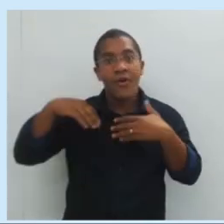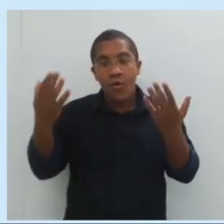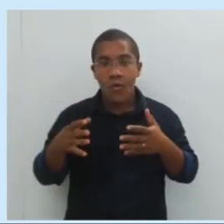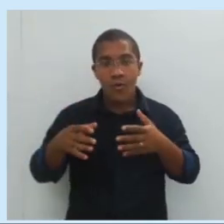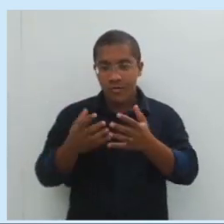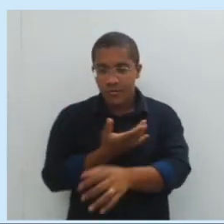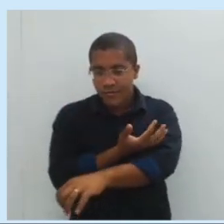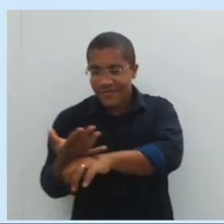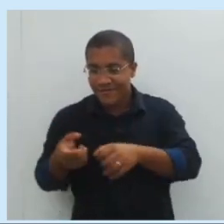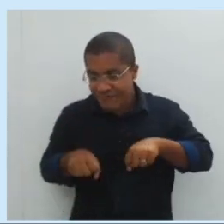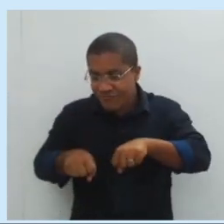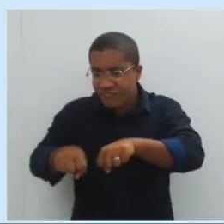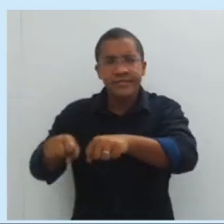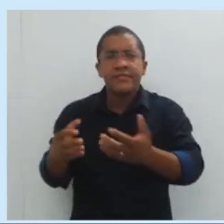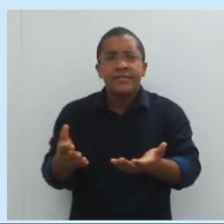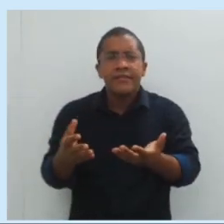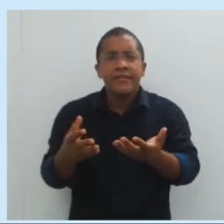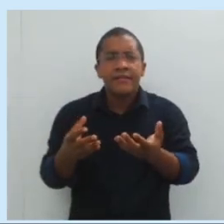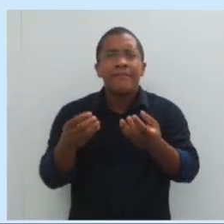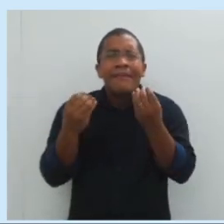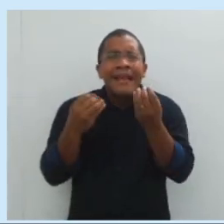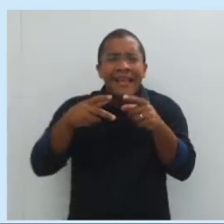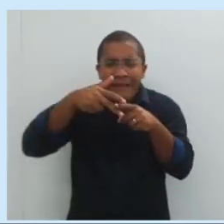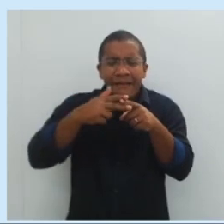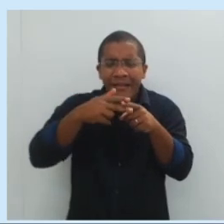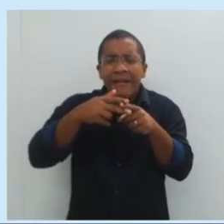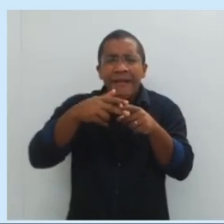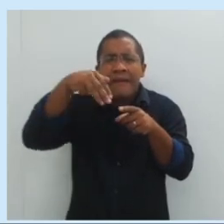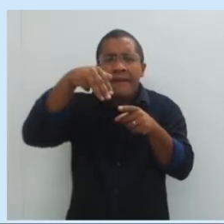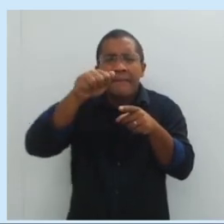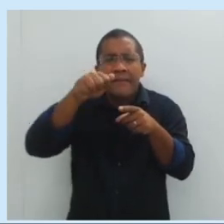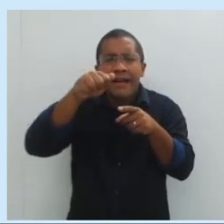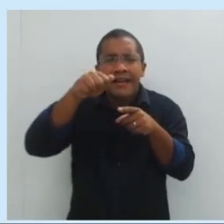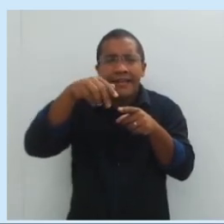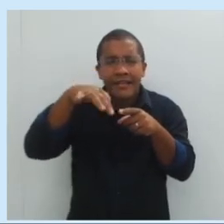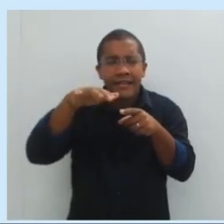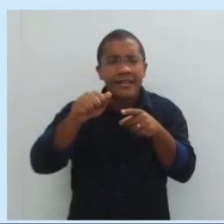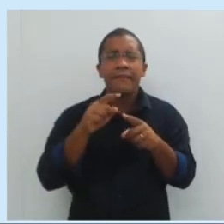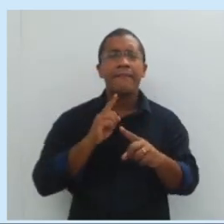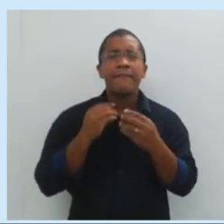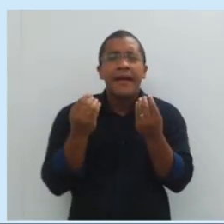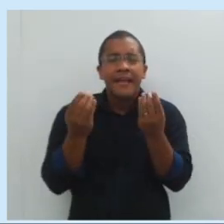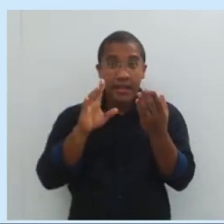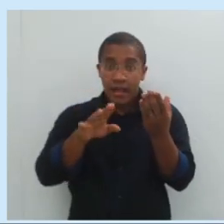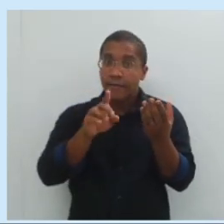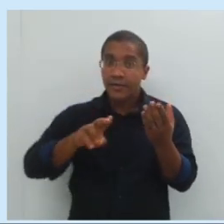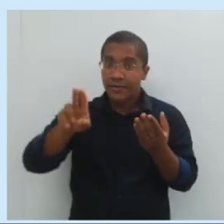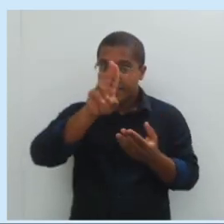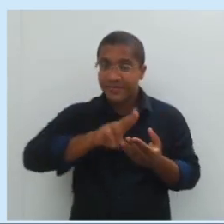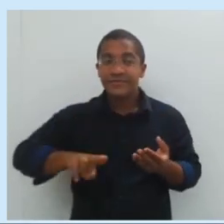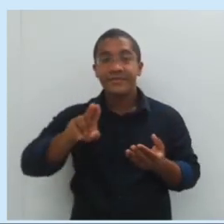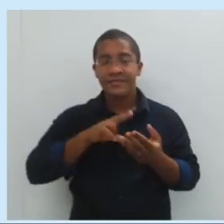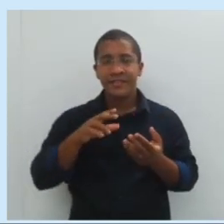cortar gramas. Para que servem as máquinas Dantas? Na verdade, ela é utilizada